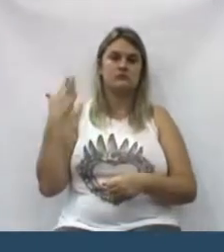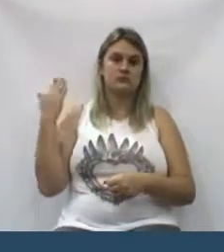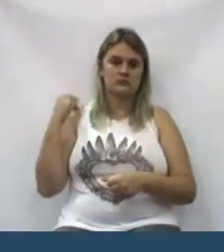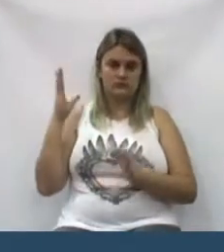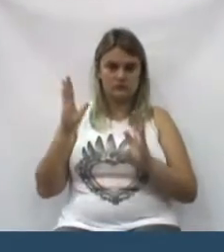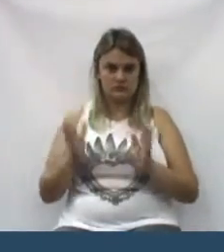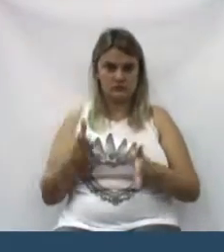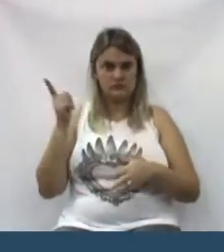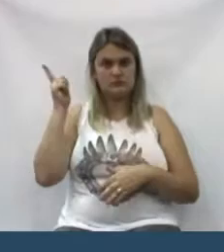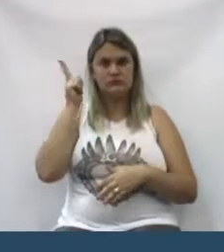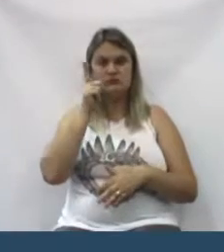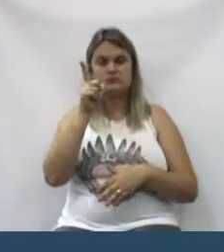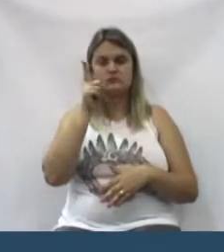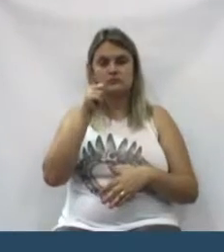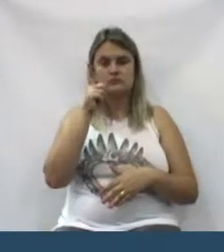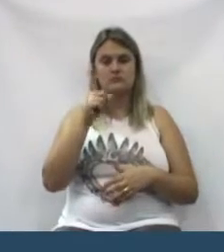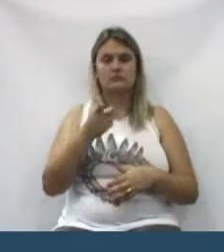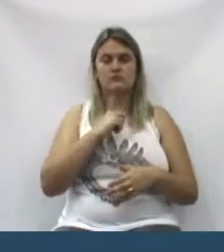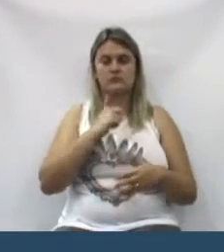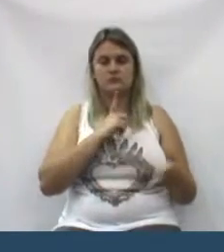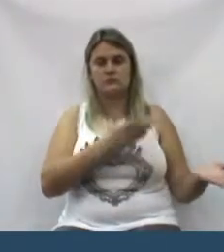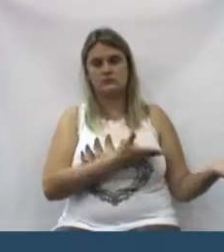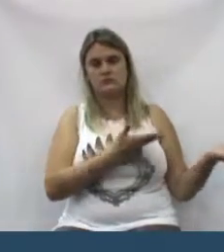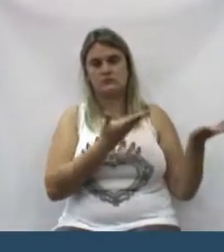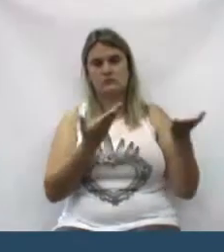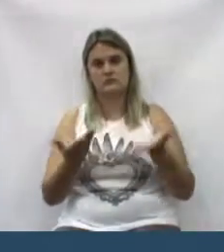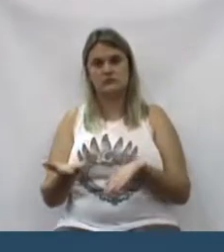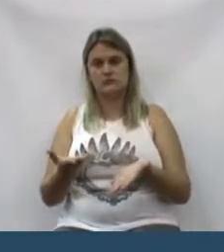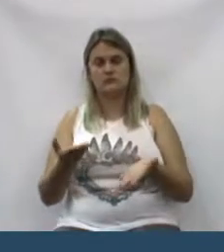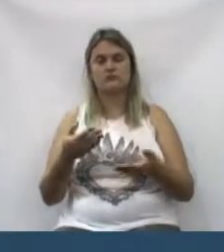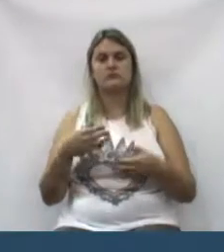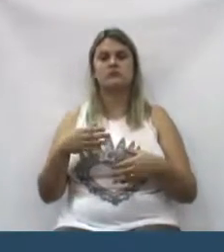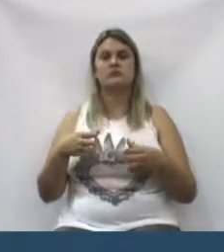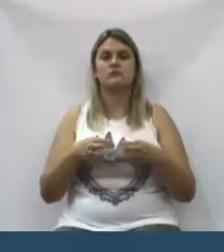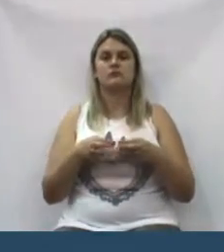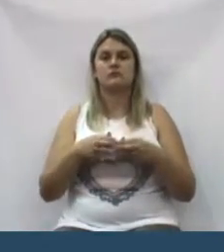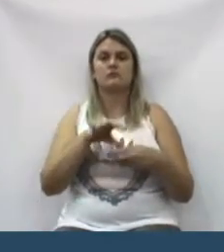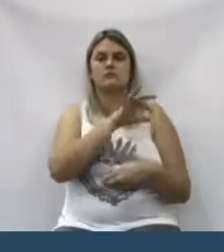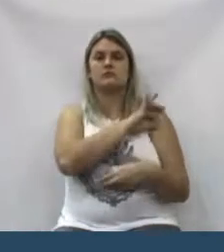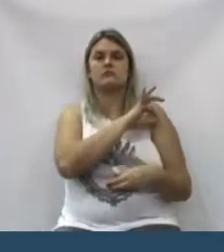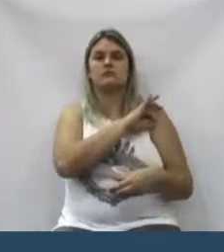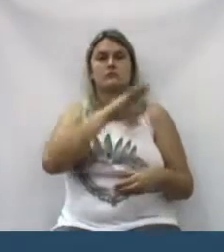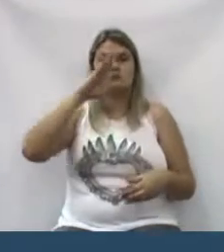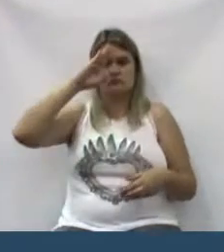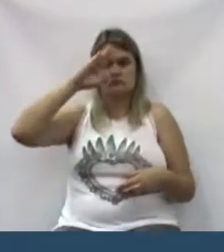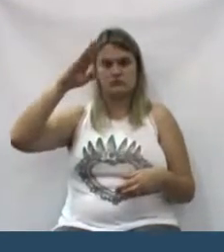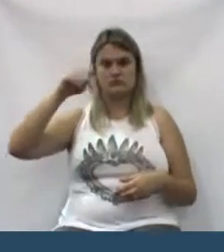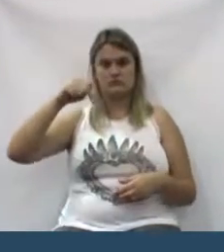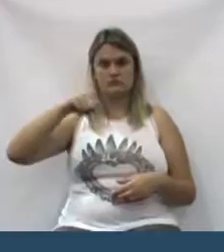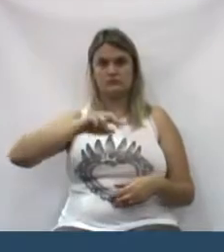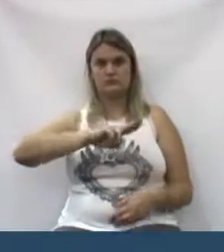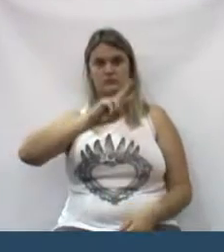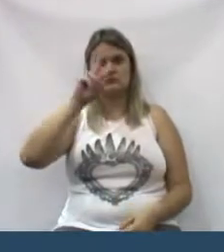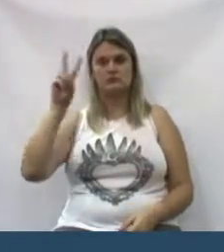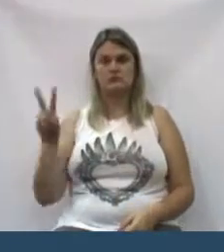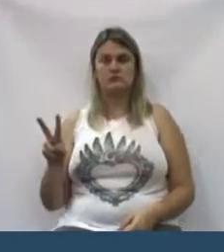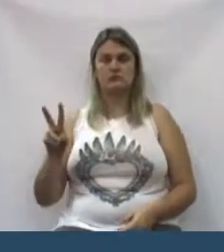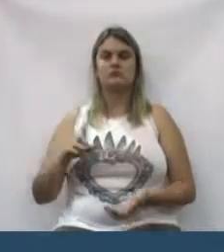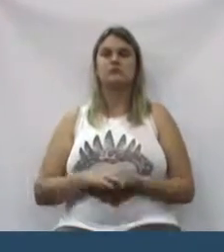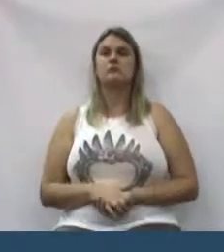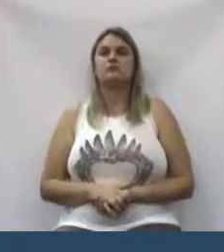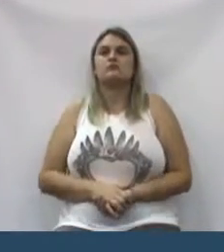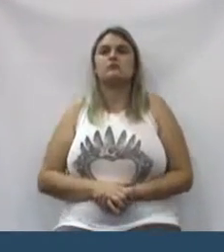para que pudesse trazer esse batalhão da polícia militar para o União da Vitória.